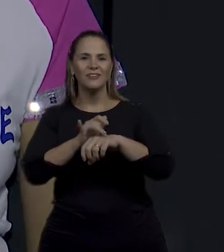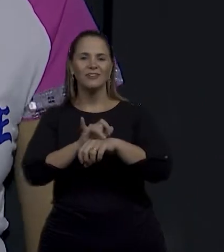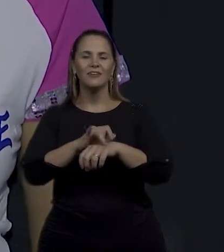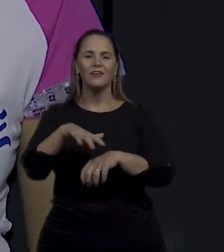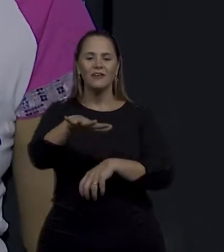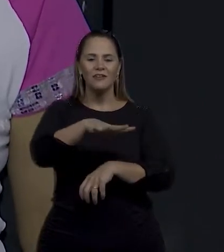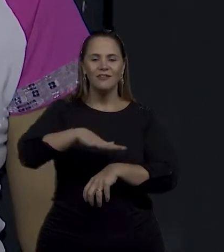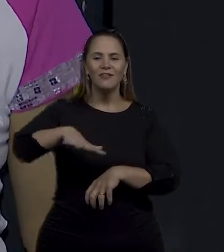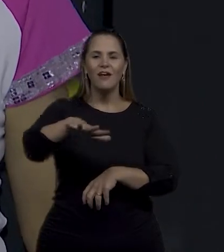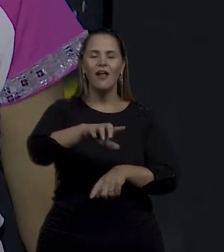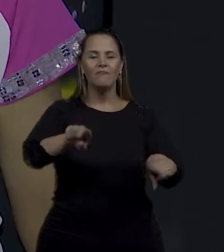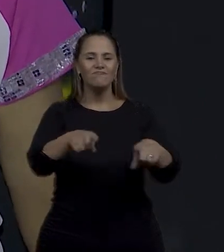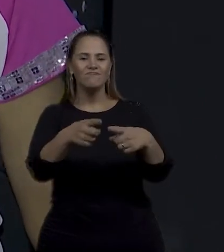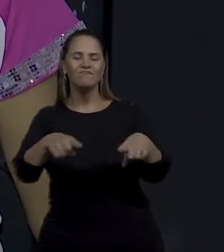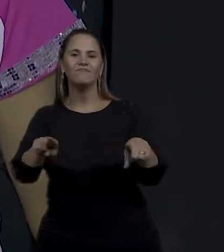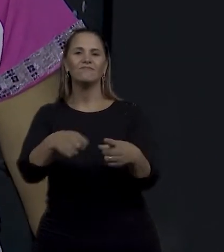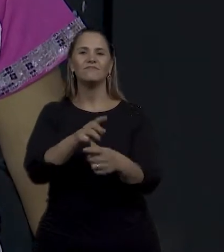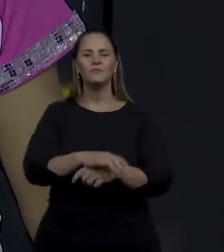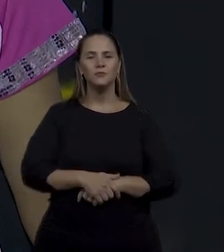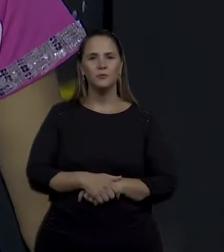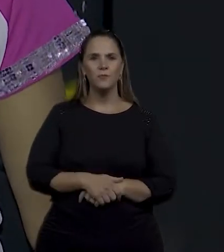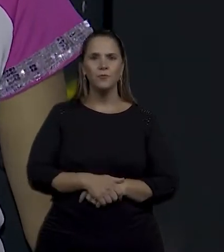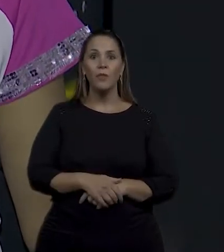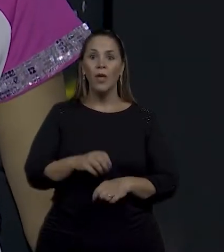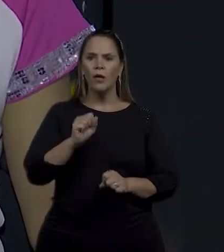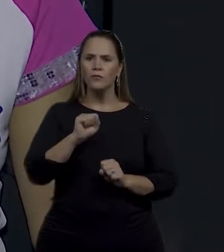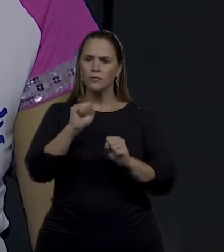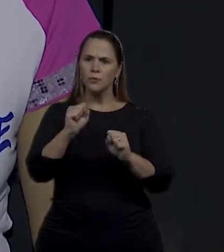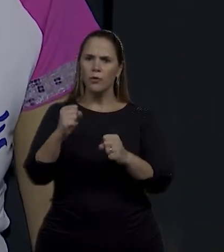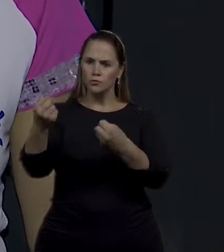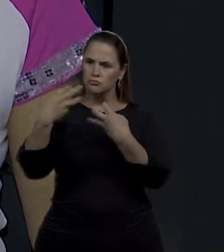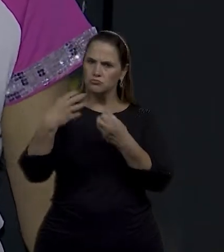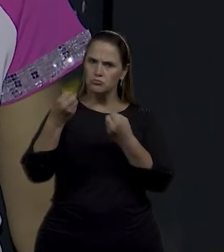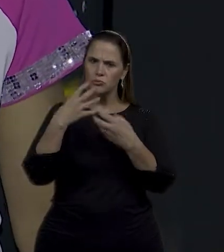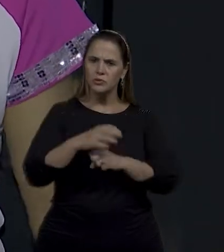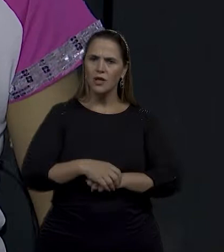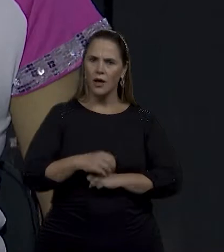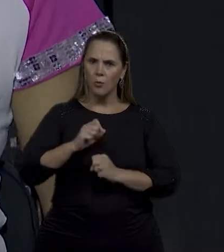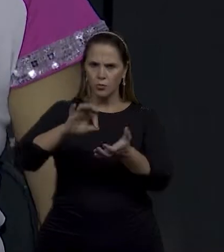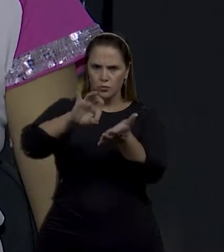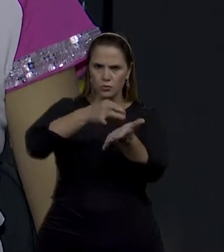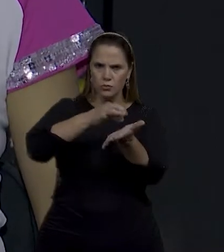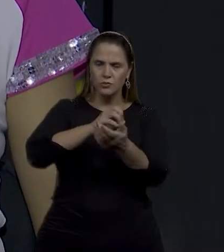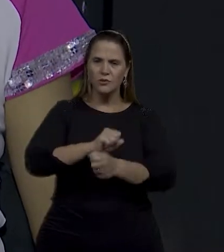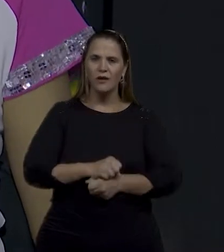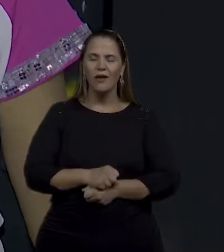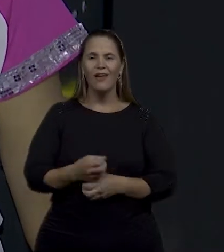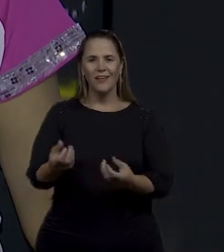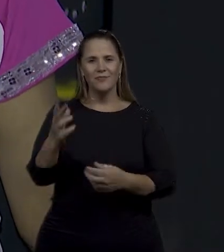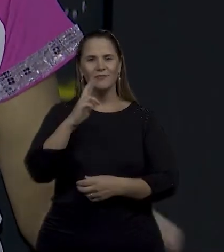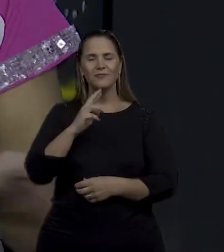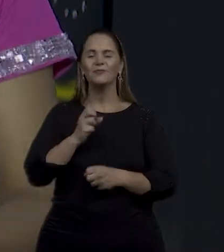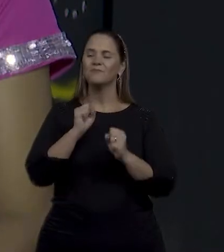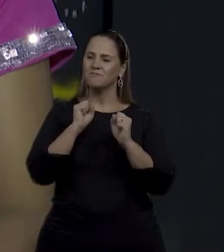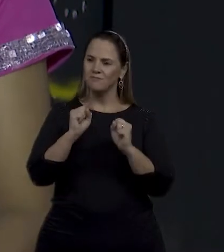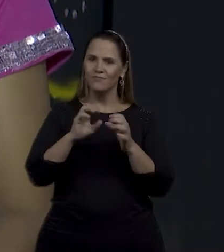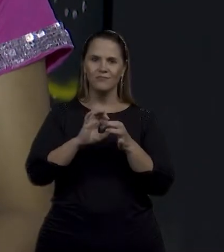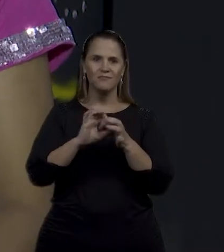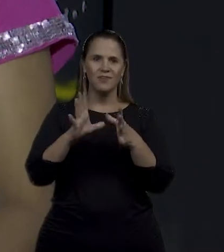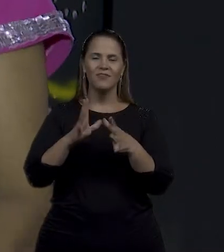Aí eu falei, vocês têm aula disso aqui? Ela falou, tem, para andante. Eu falei assim, não, mas eu posso me matricular? Aí pode, me deixaram matricular.